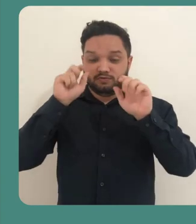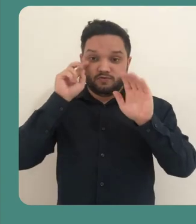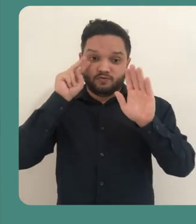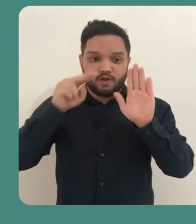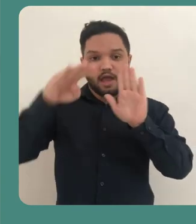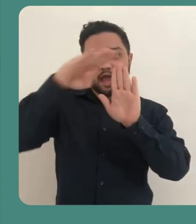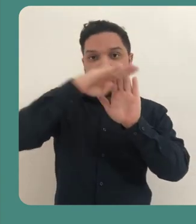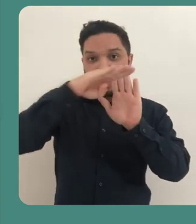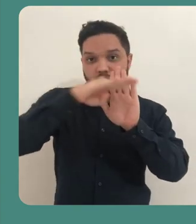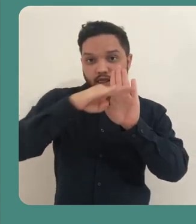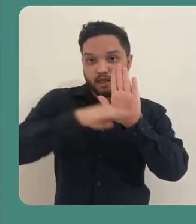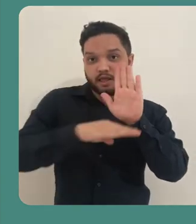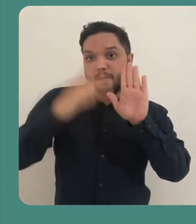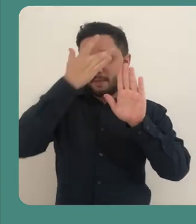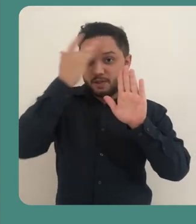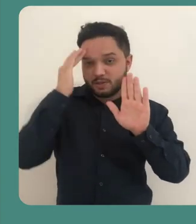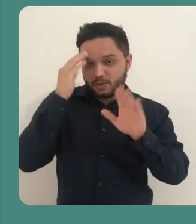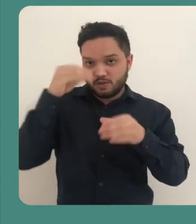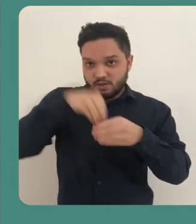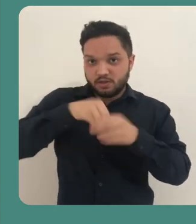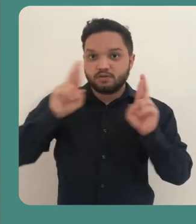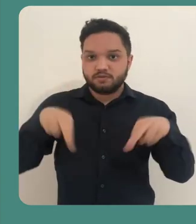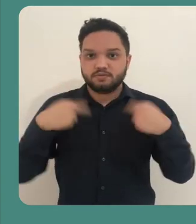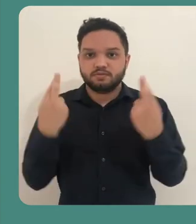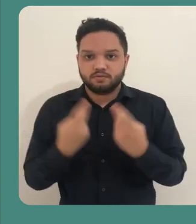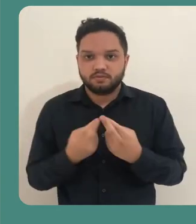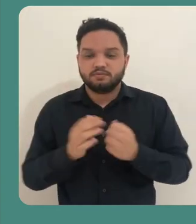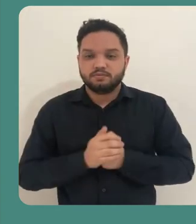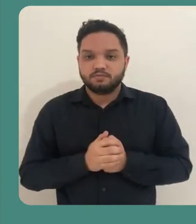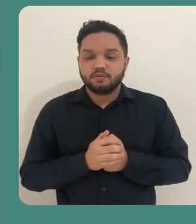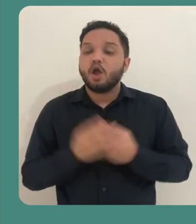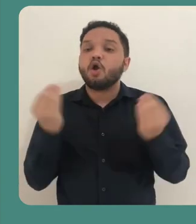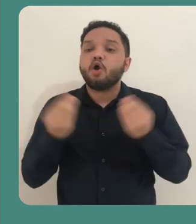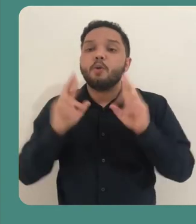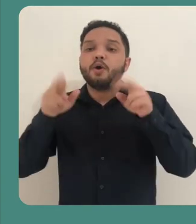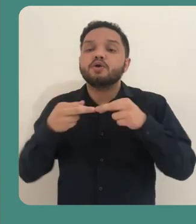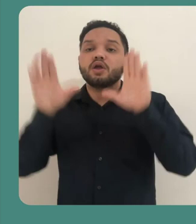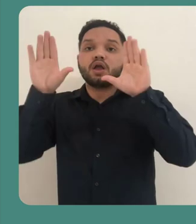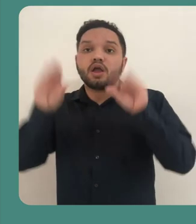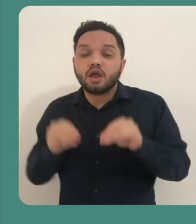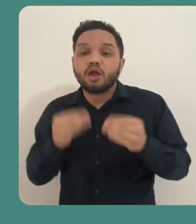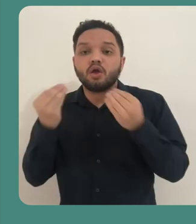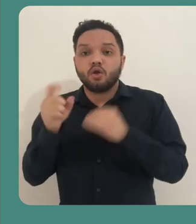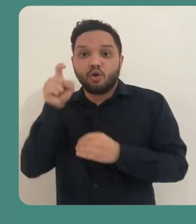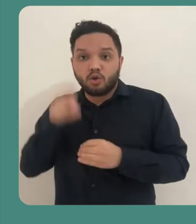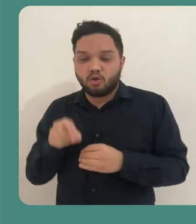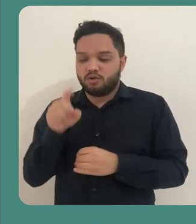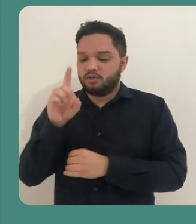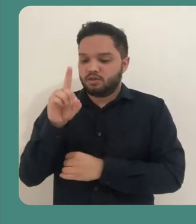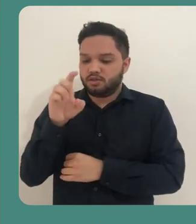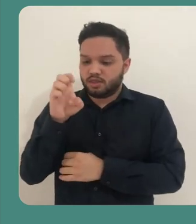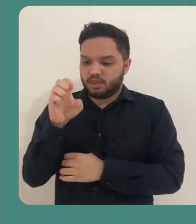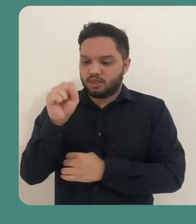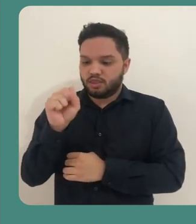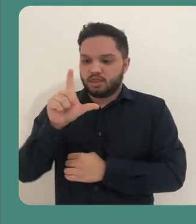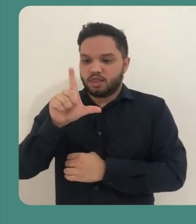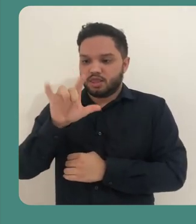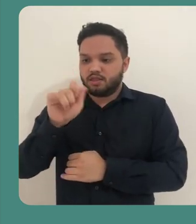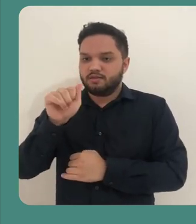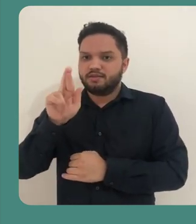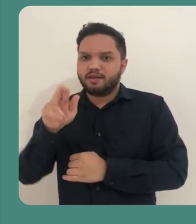visualizar a lista dos participantes dessa reunião. E para encerrar essa chamada, é só clicar em desligar.